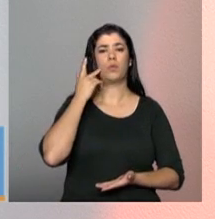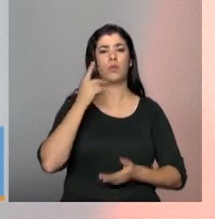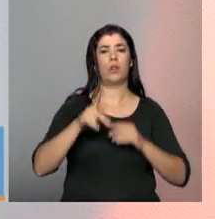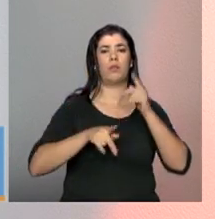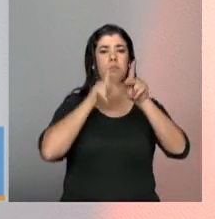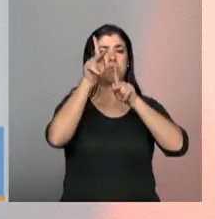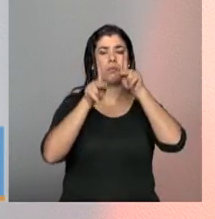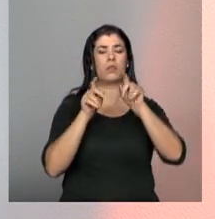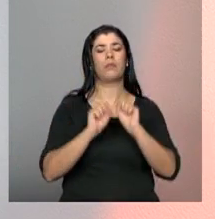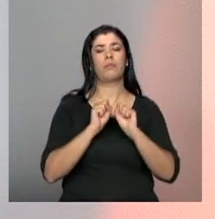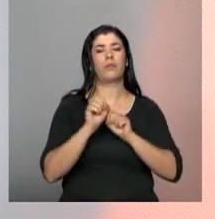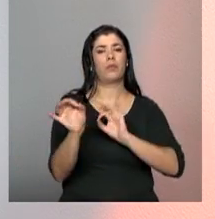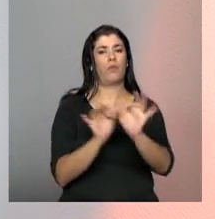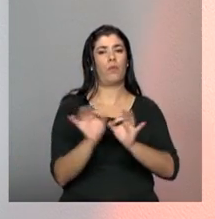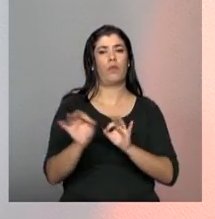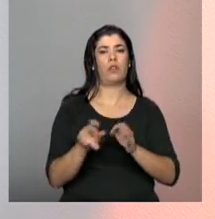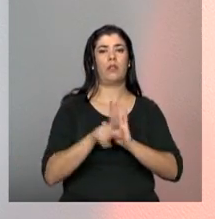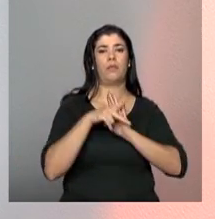elas devem também ter